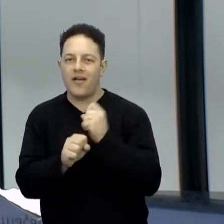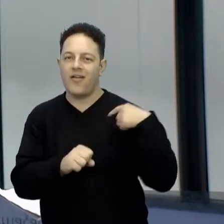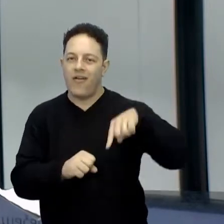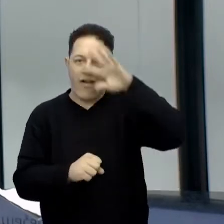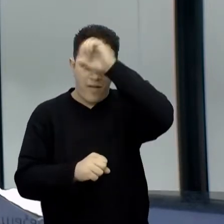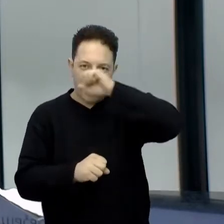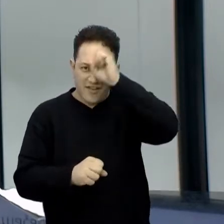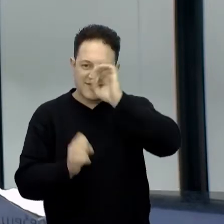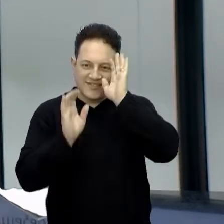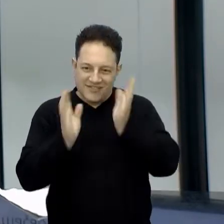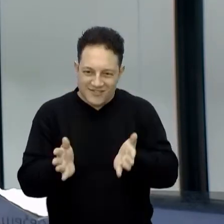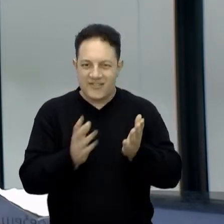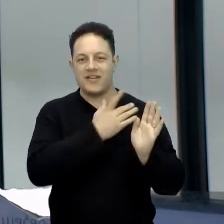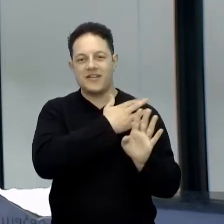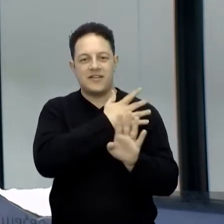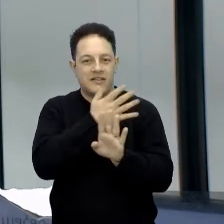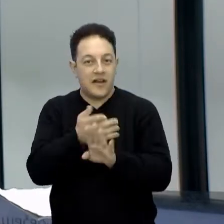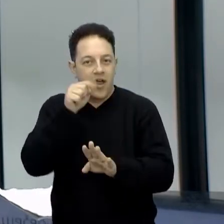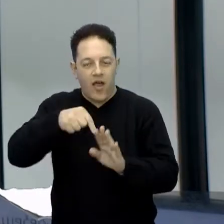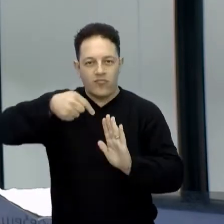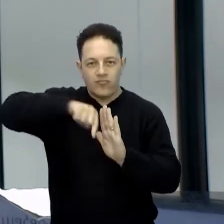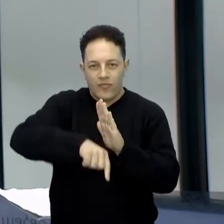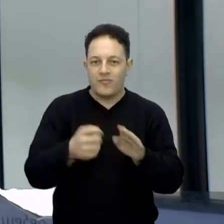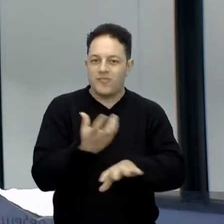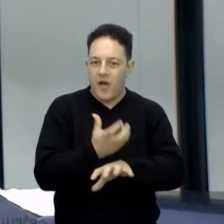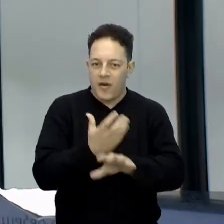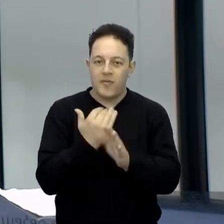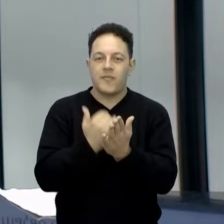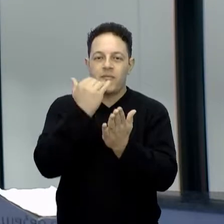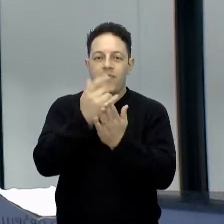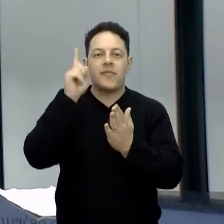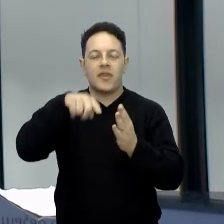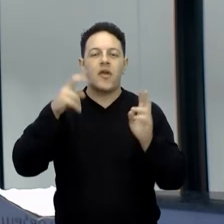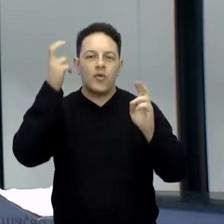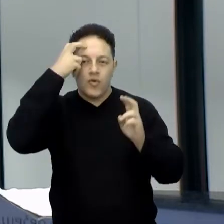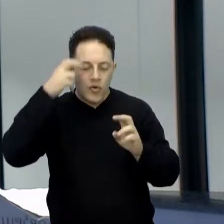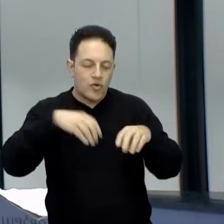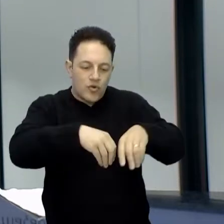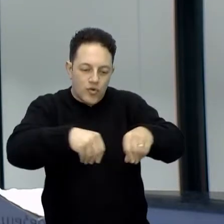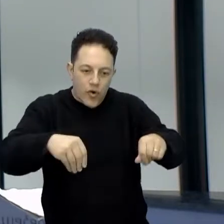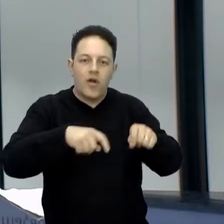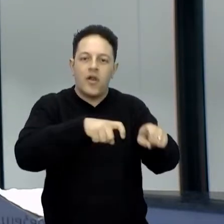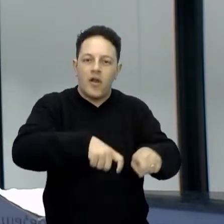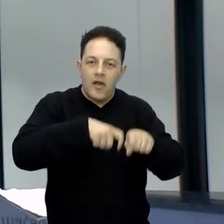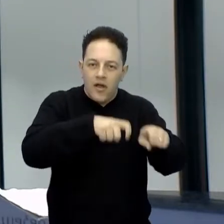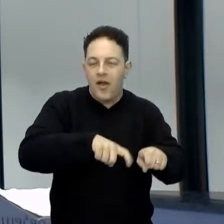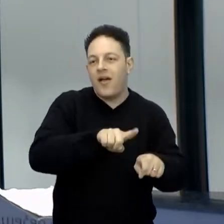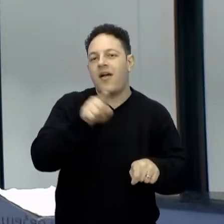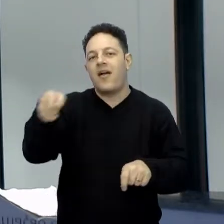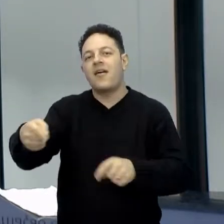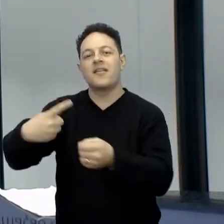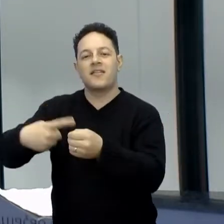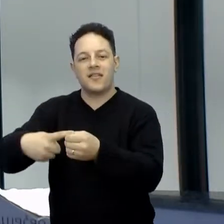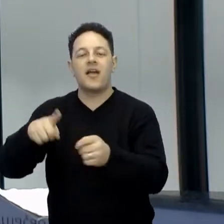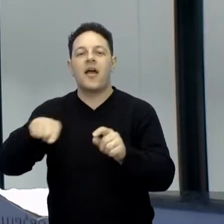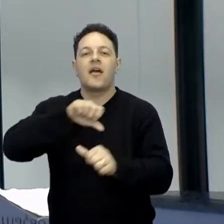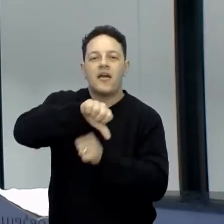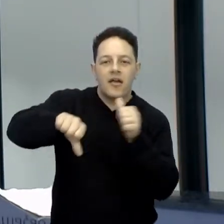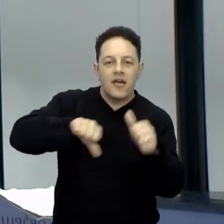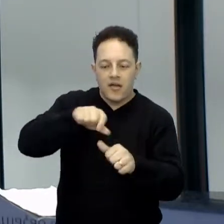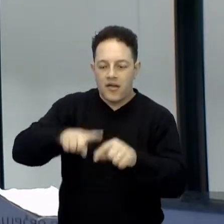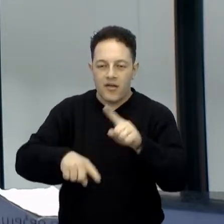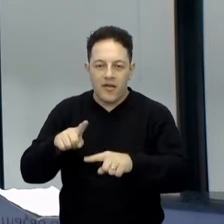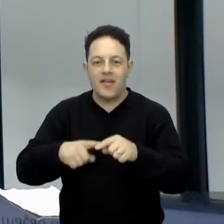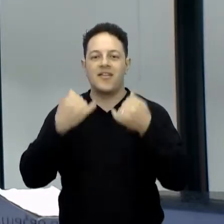gente viu ao longo aí deste aprofundamento, a cultura do solo, do campo, a cidade, do componente, transformação de matéria e energia.